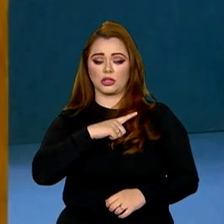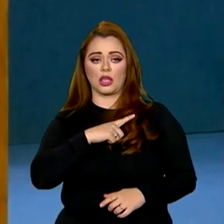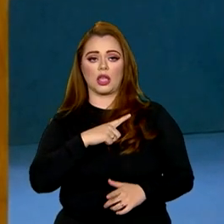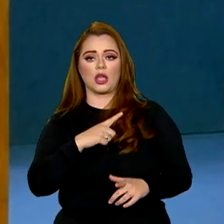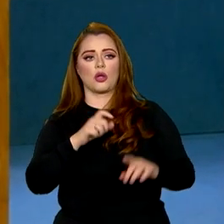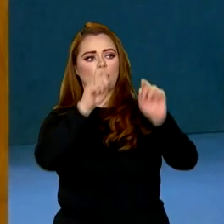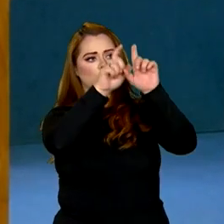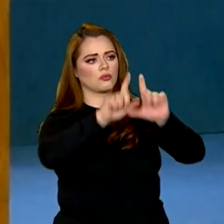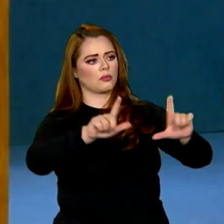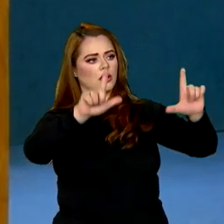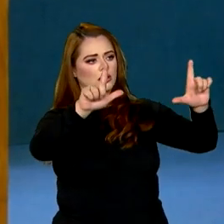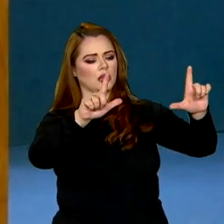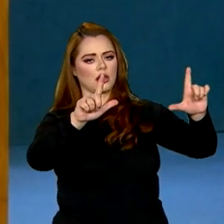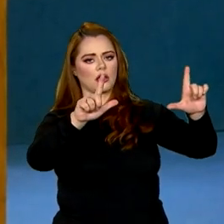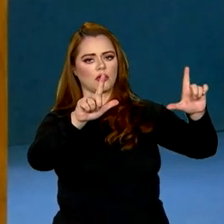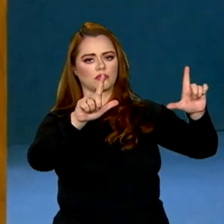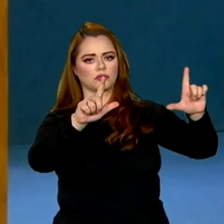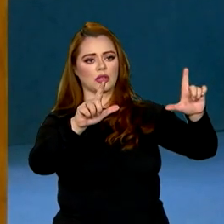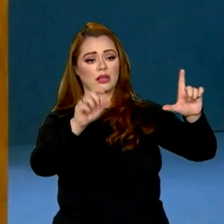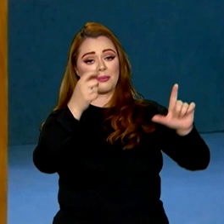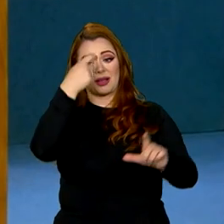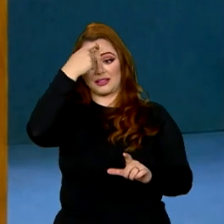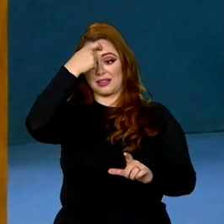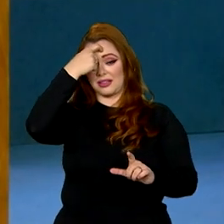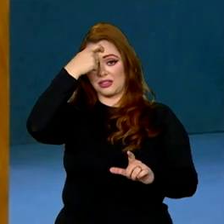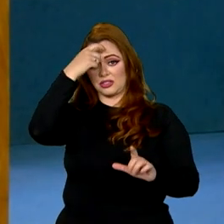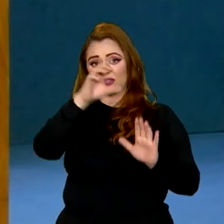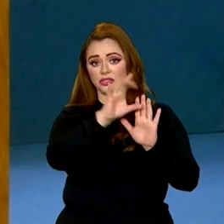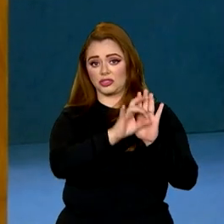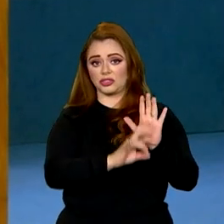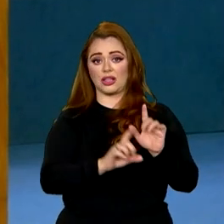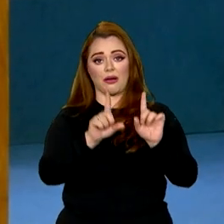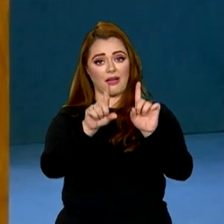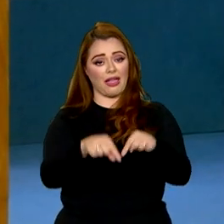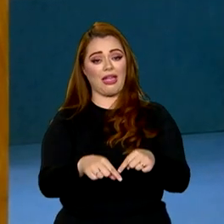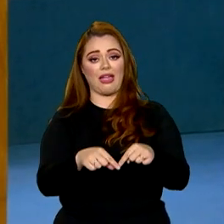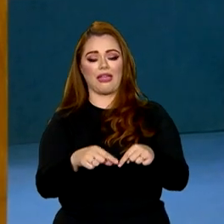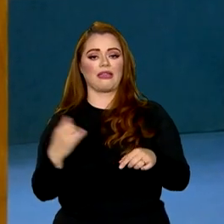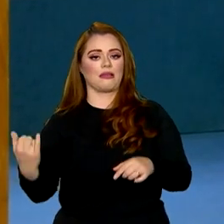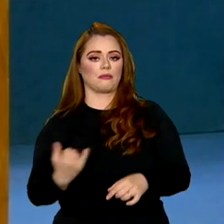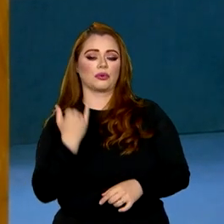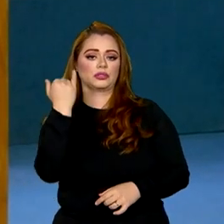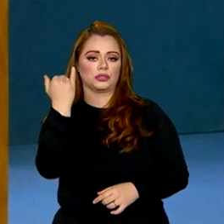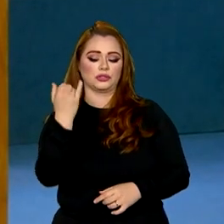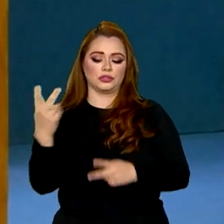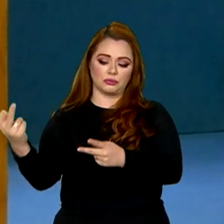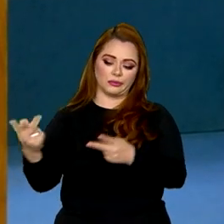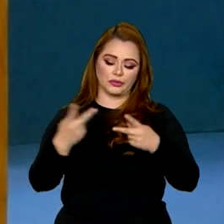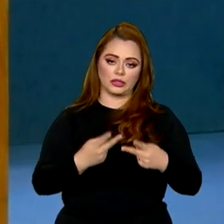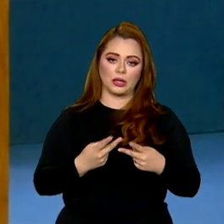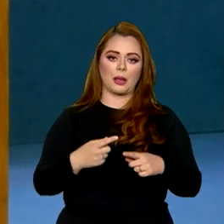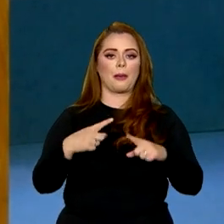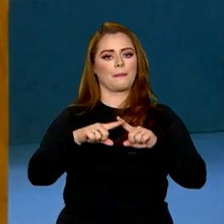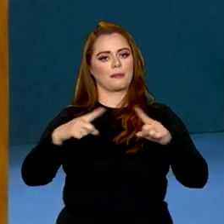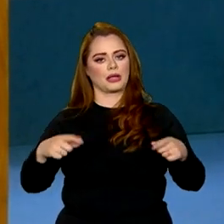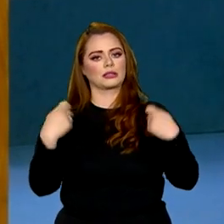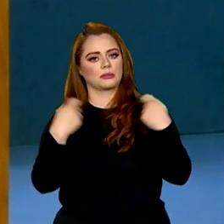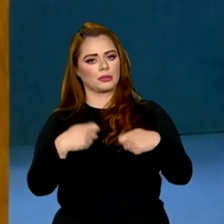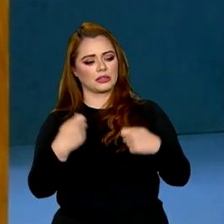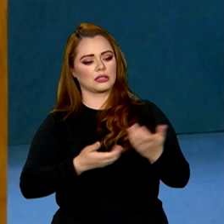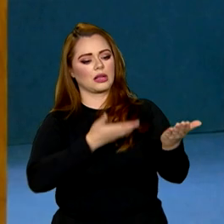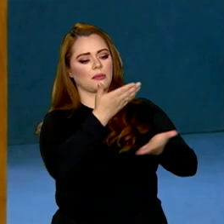científico para a inteligência artificial é bem-vinda, mas é preciso assegurar a participação de